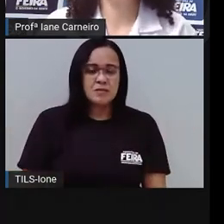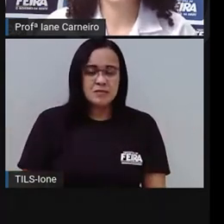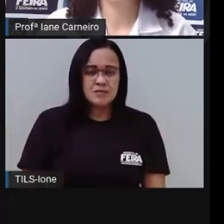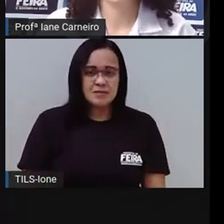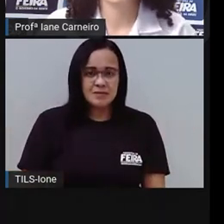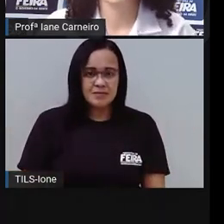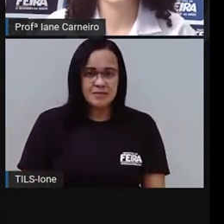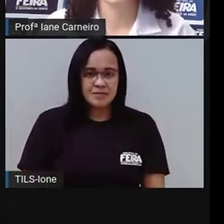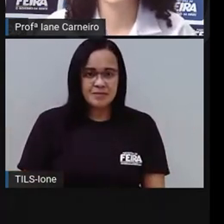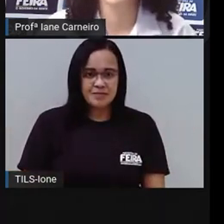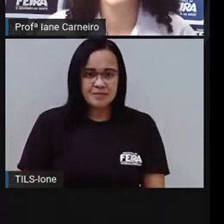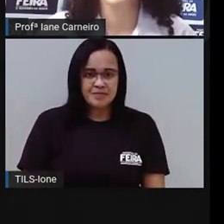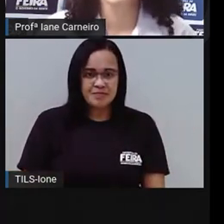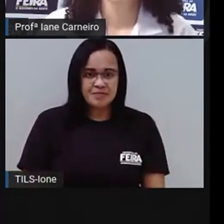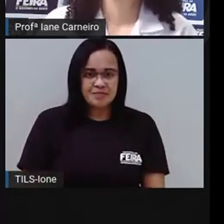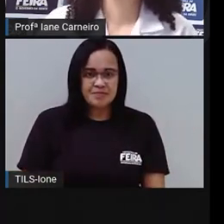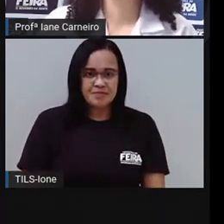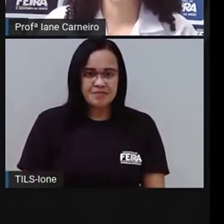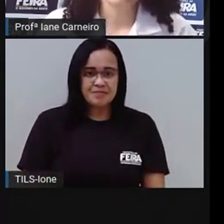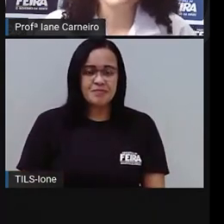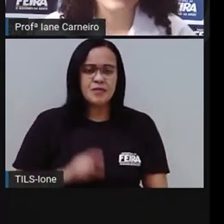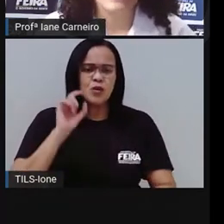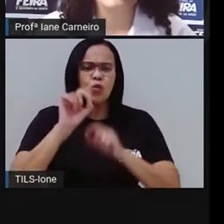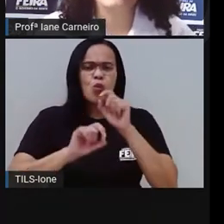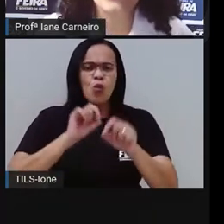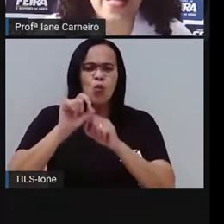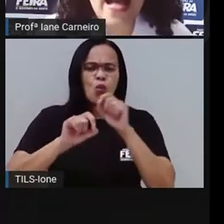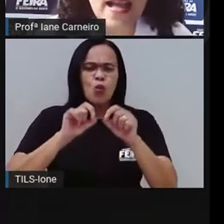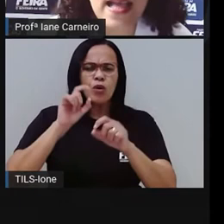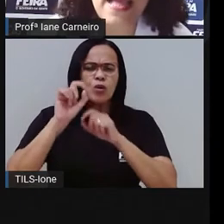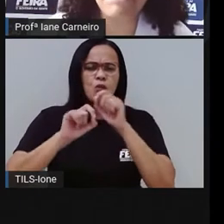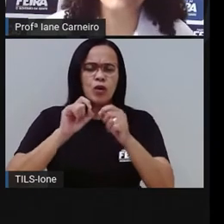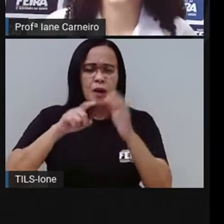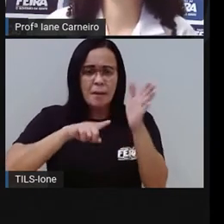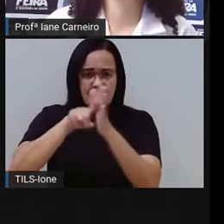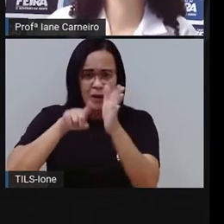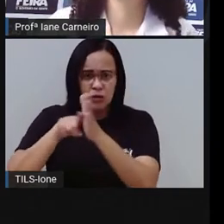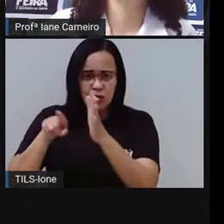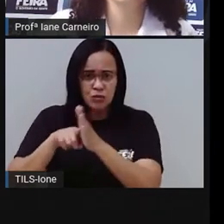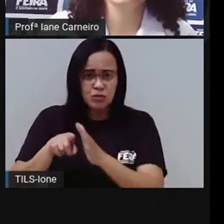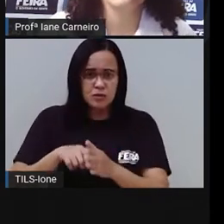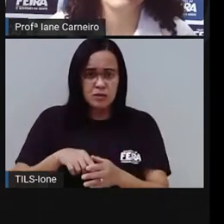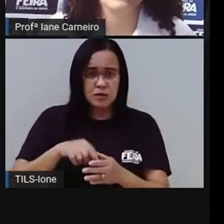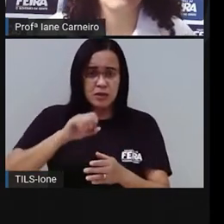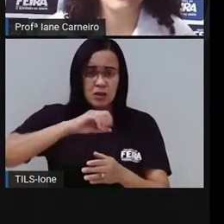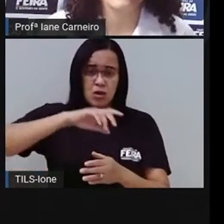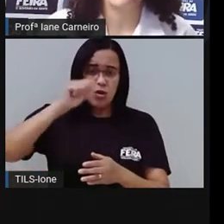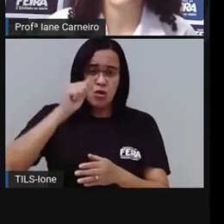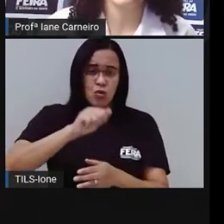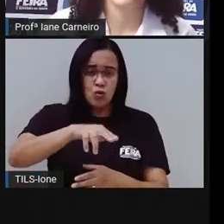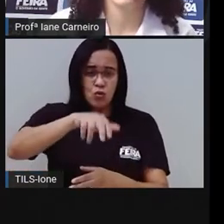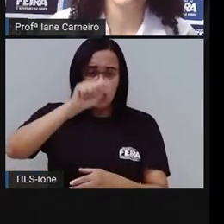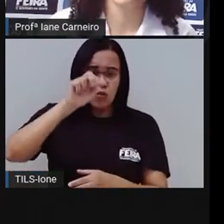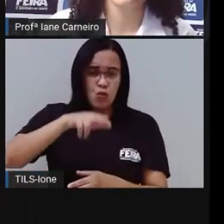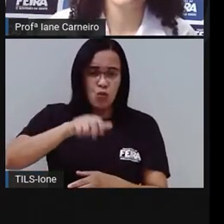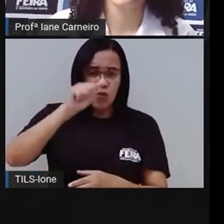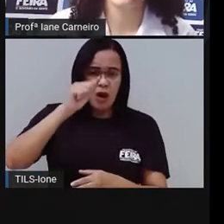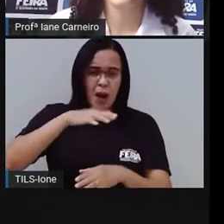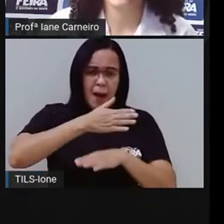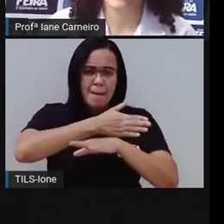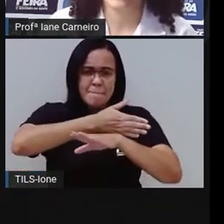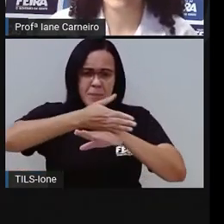Deu a resposta antes. O que é, que é? No ar é branco. No chão é amarelo.